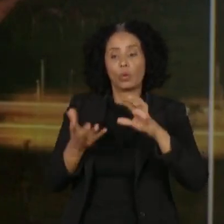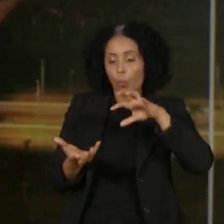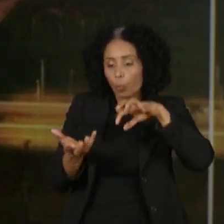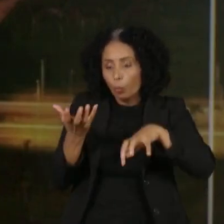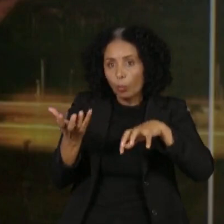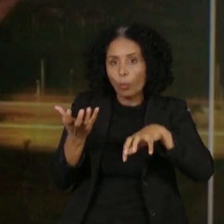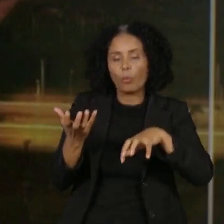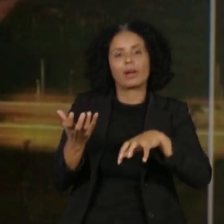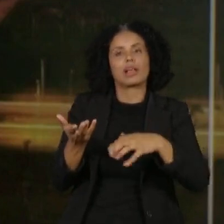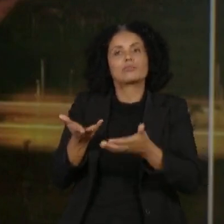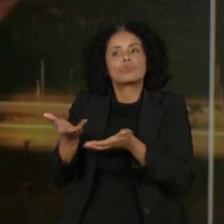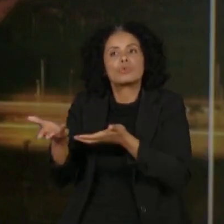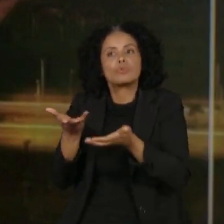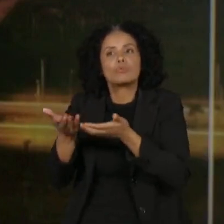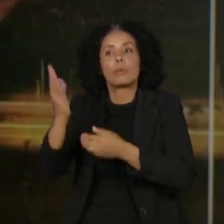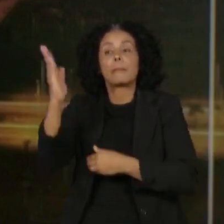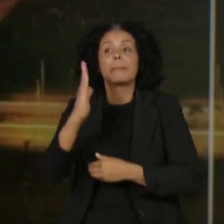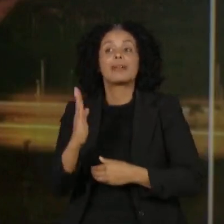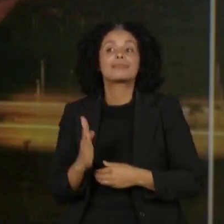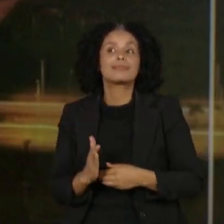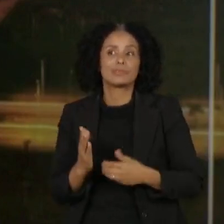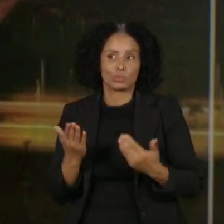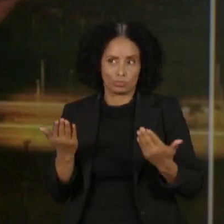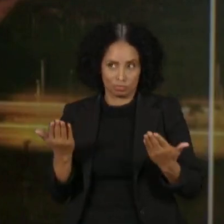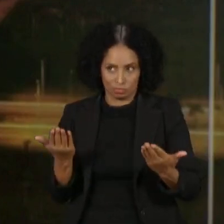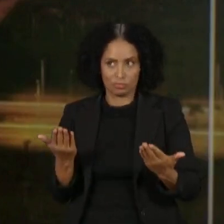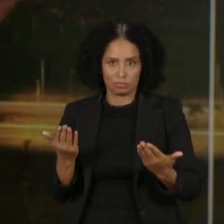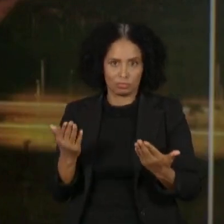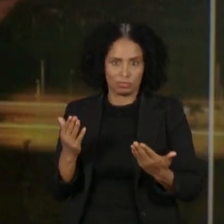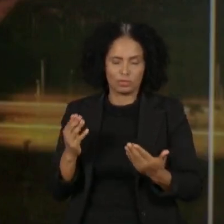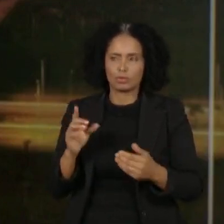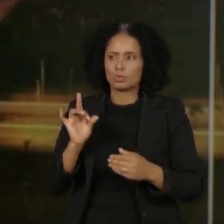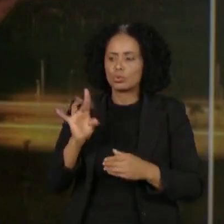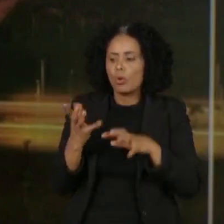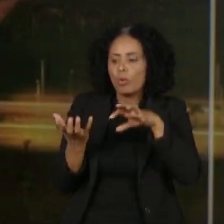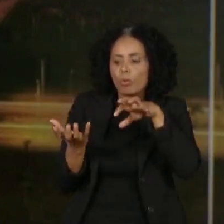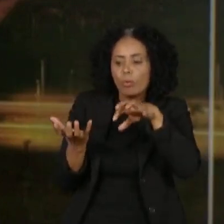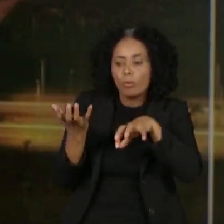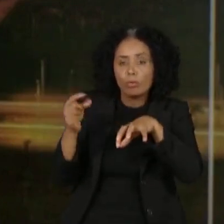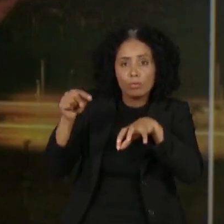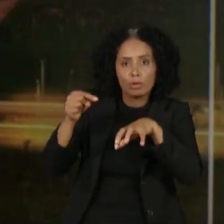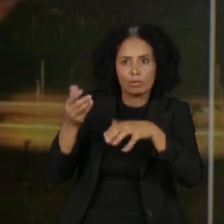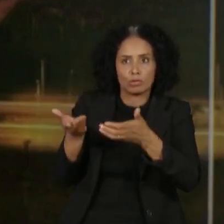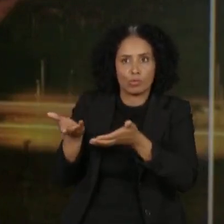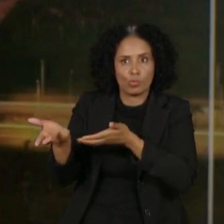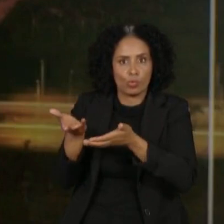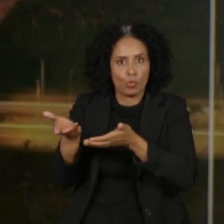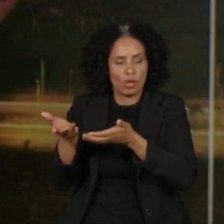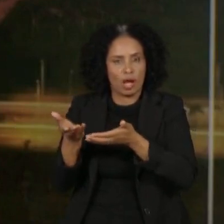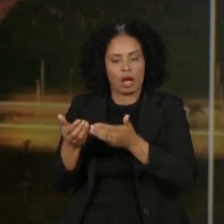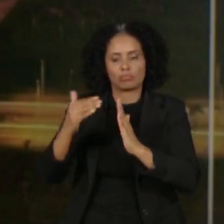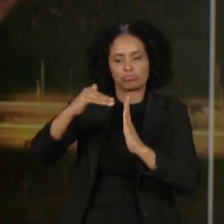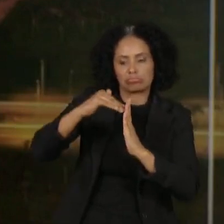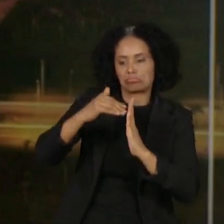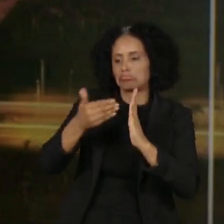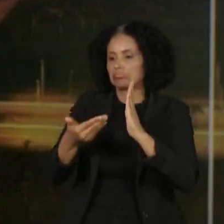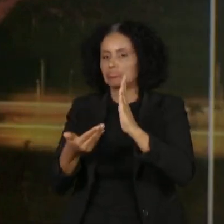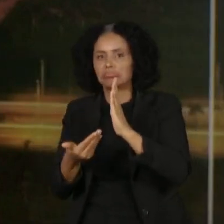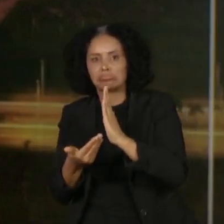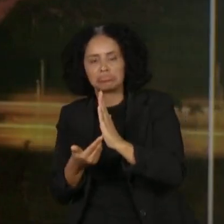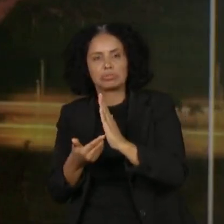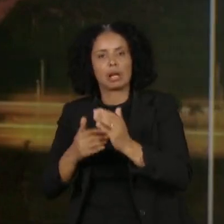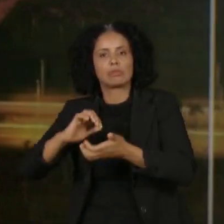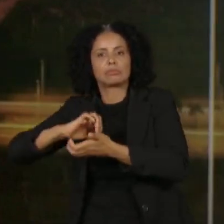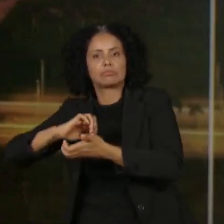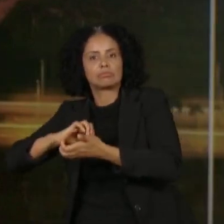para construir um ambiente de colaboração do congresso, tanto da Câmara do Senado com os desafios do país.